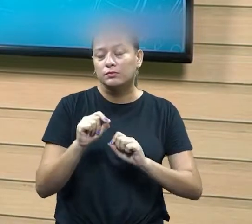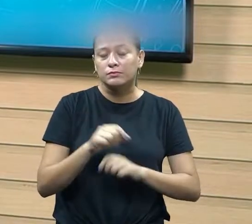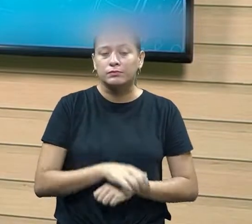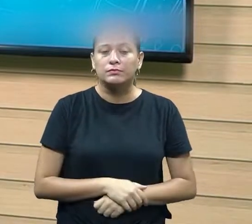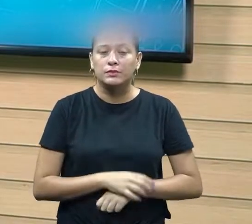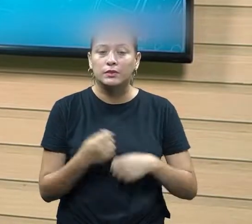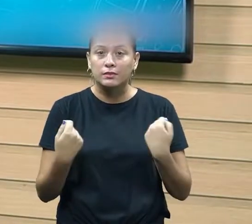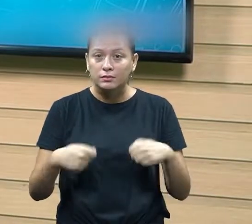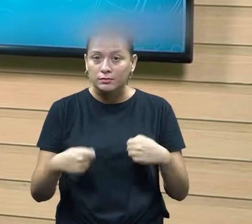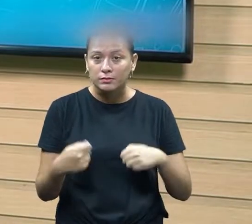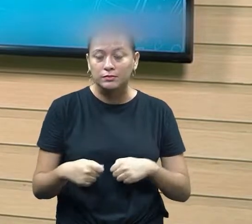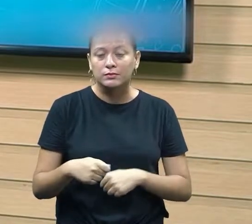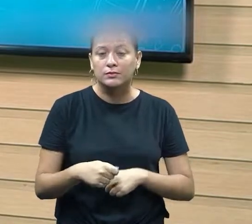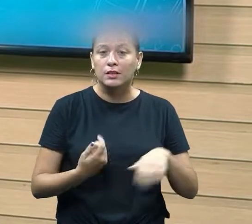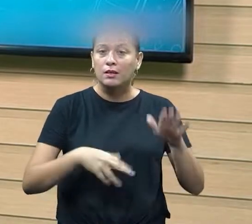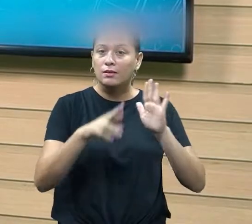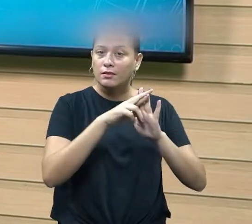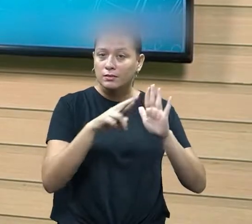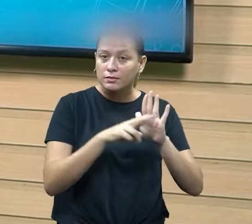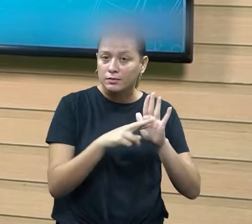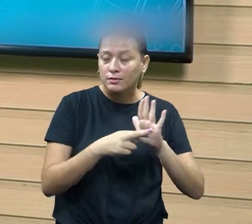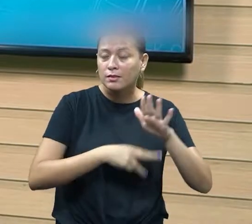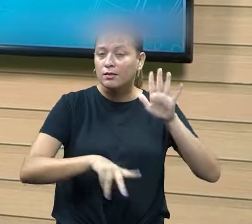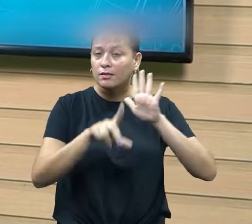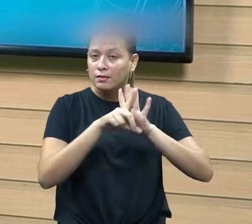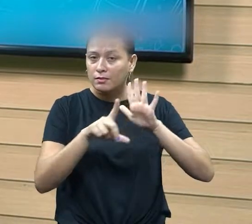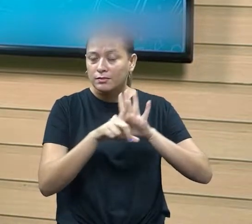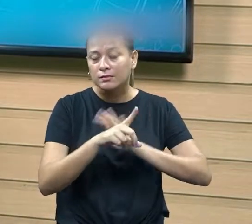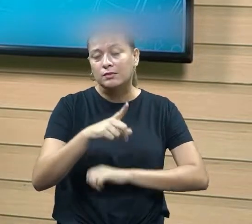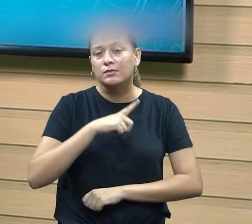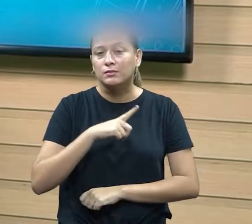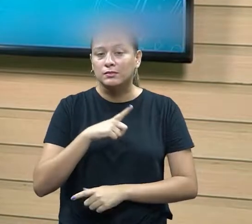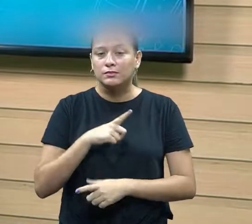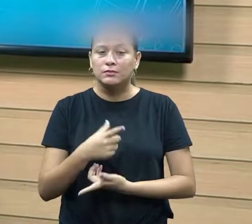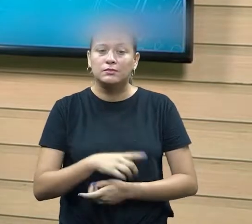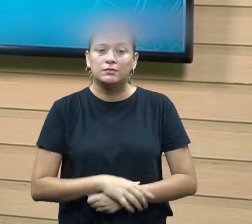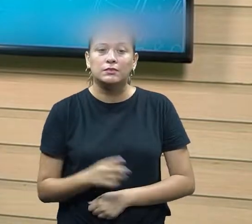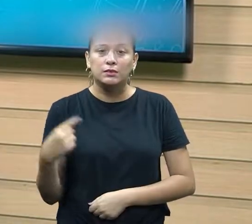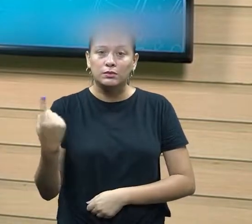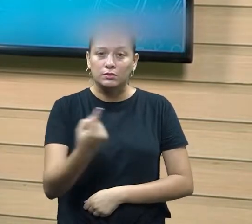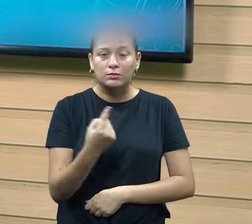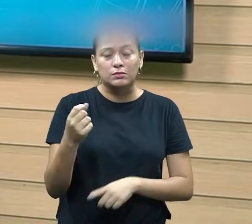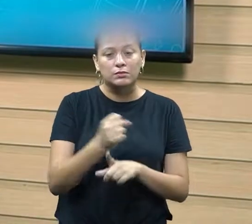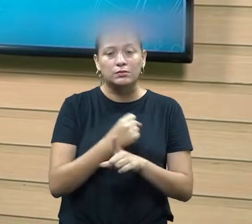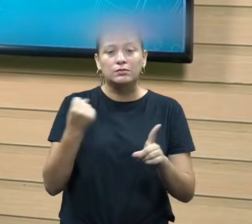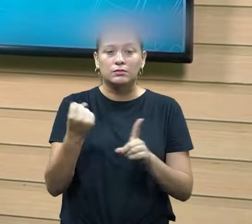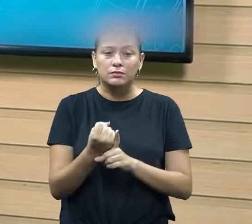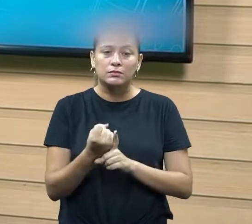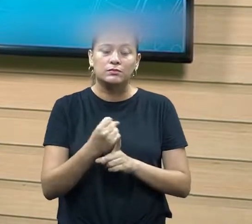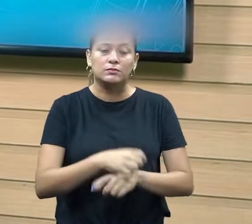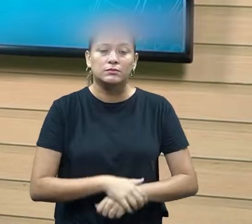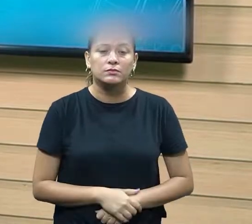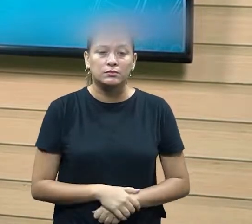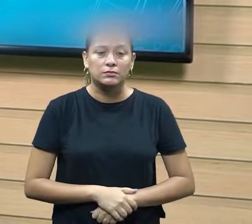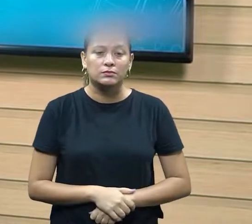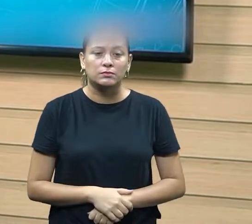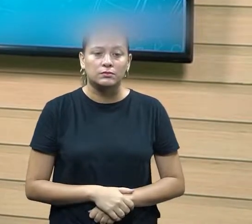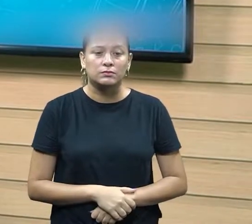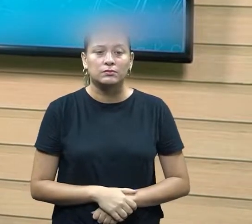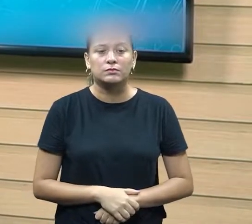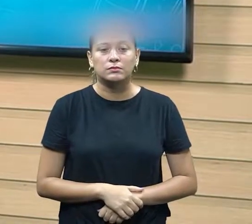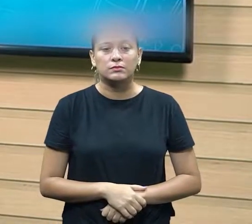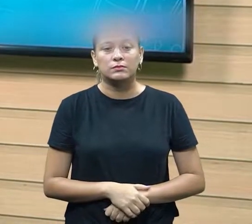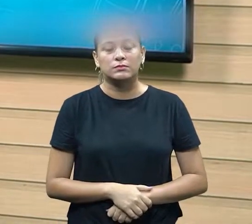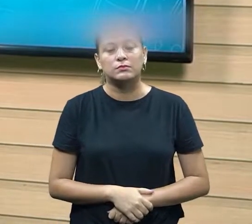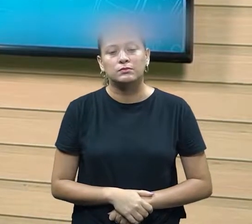que que tem essas normas porque nós enquanto sociedade a gente a gente se condicionou a